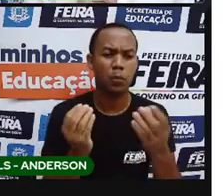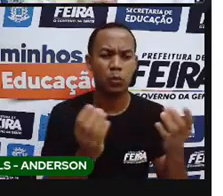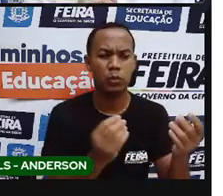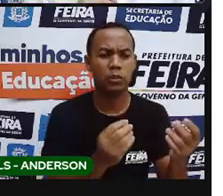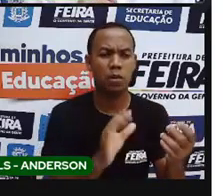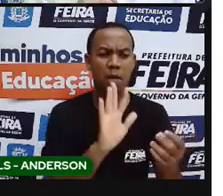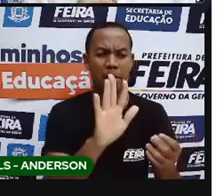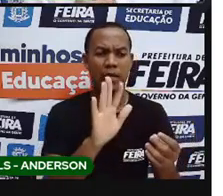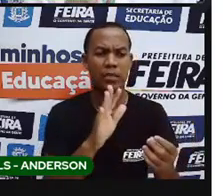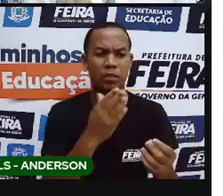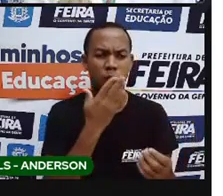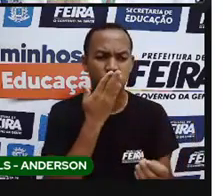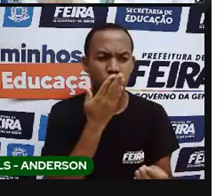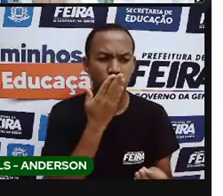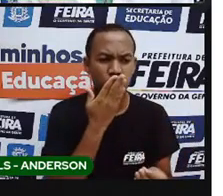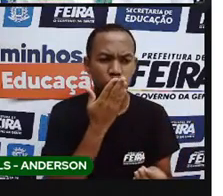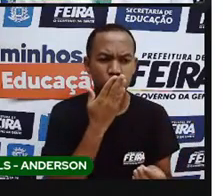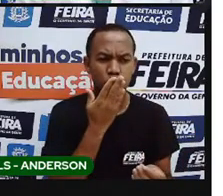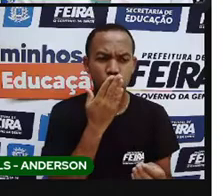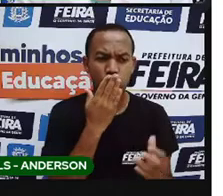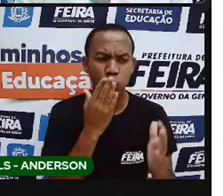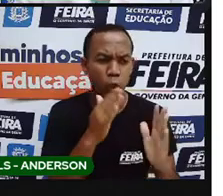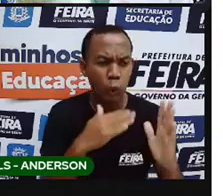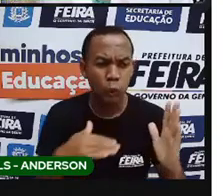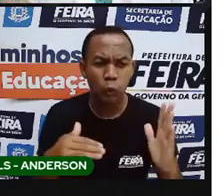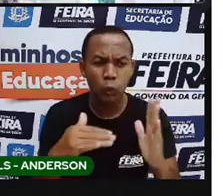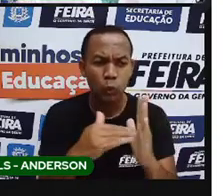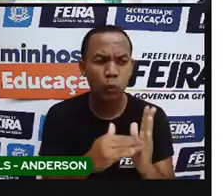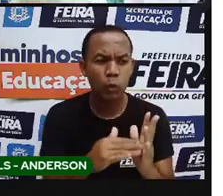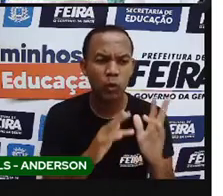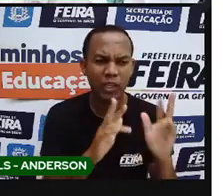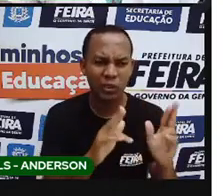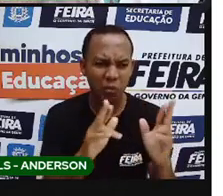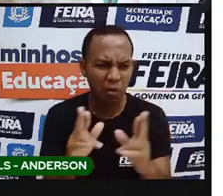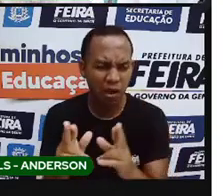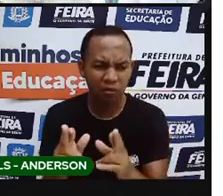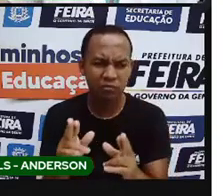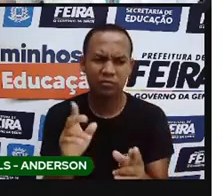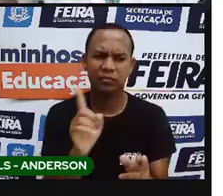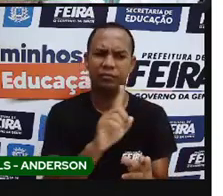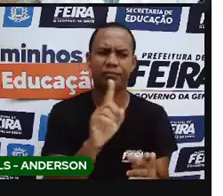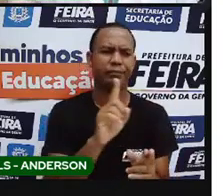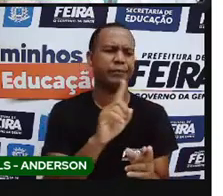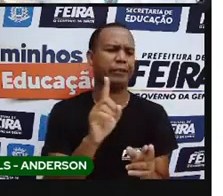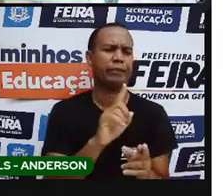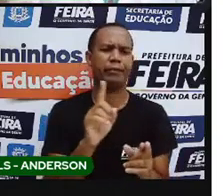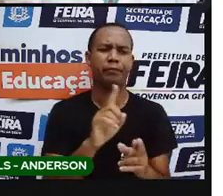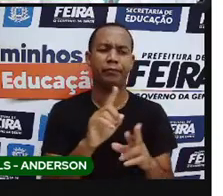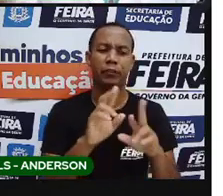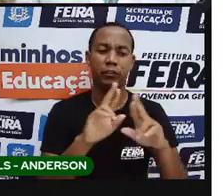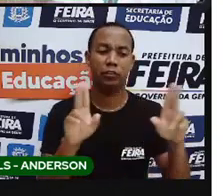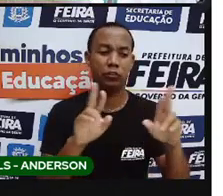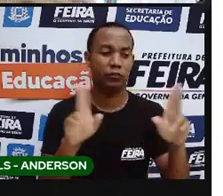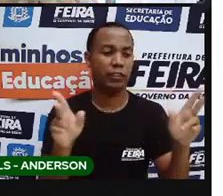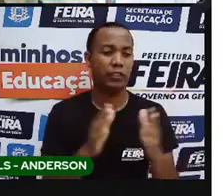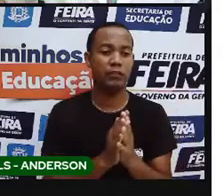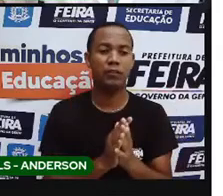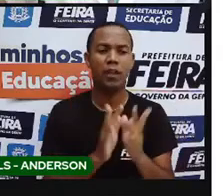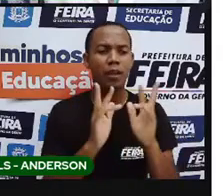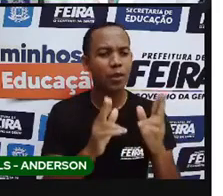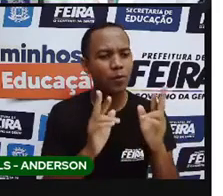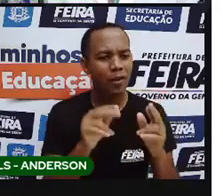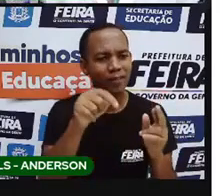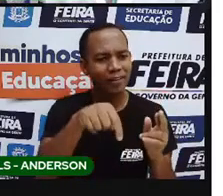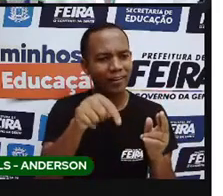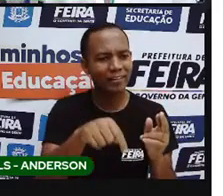Mas não é nem assim. Da mesma forma, né? Que a nossa cidade aqui é formada de vários bairros e